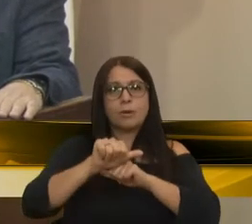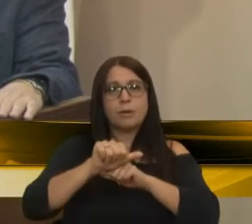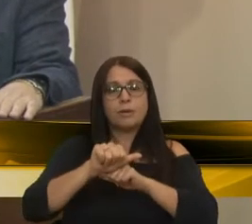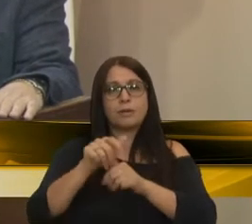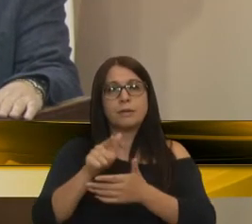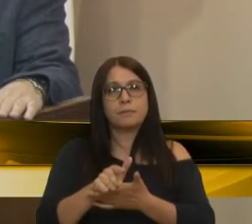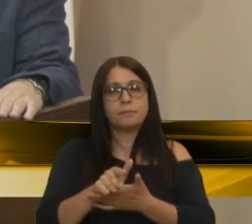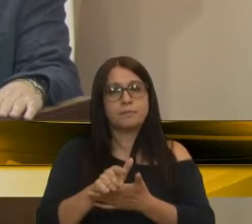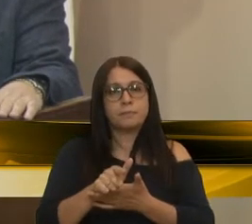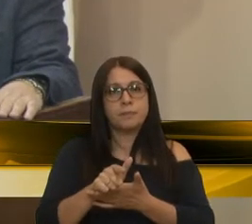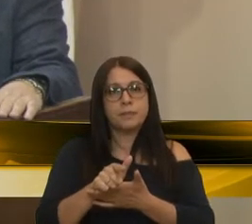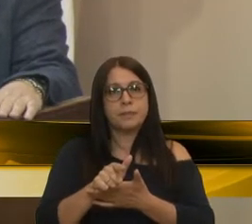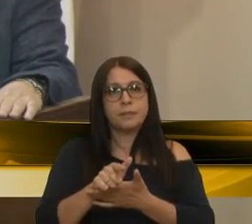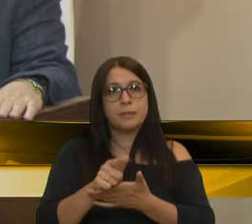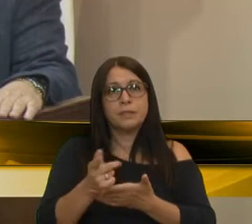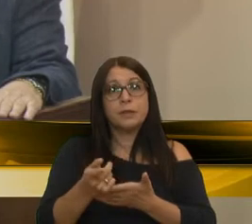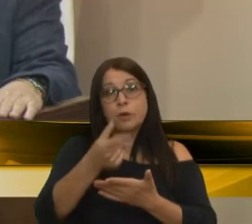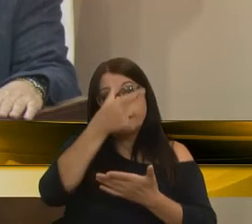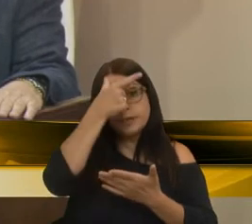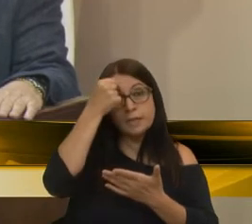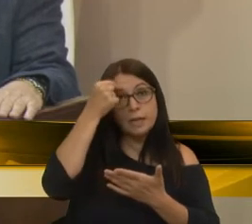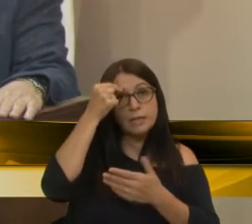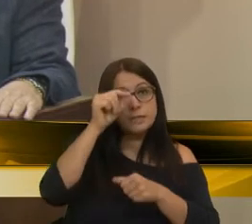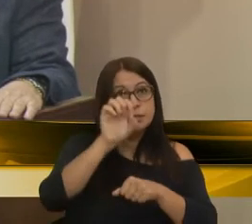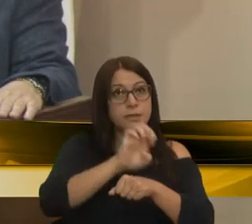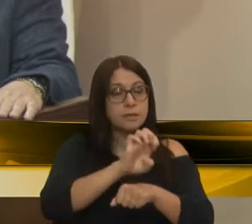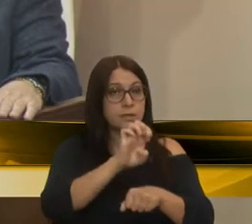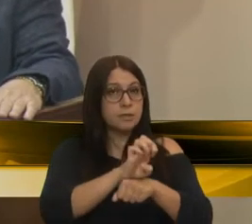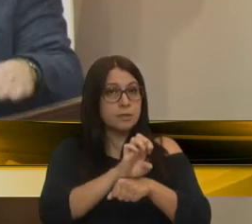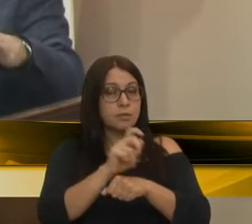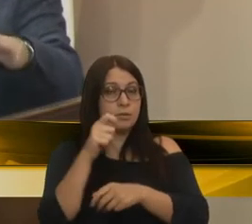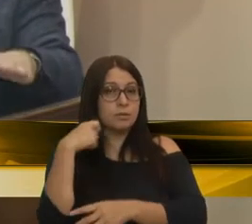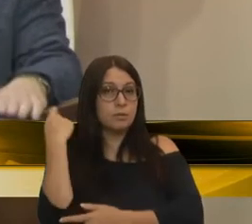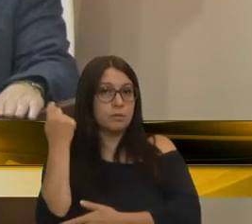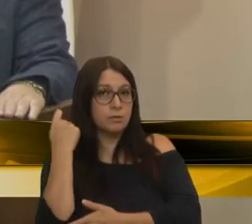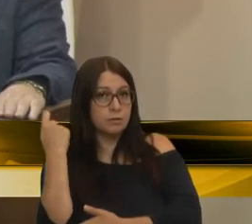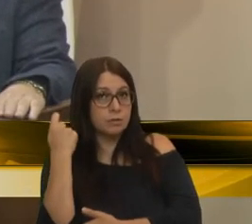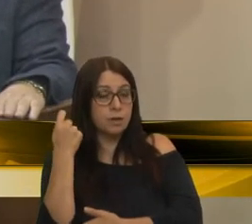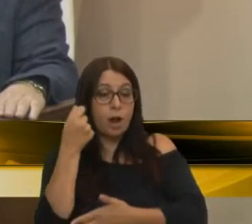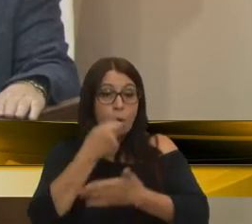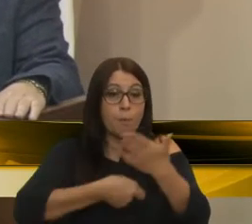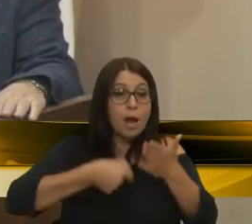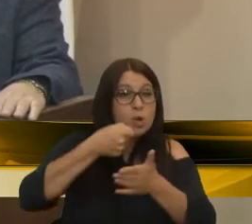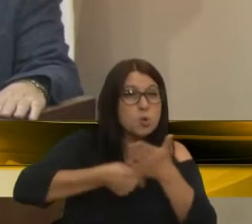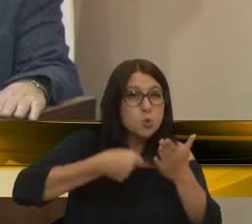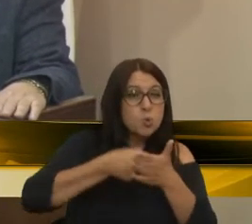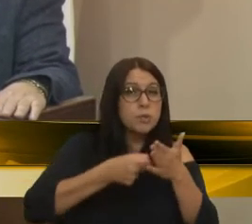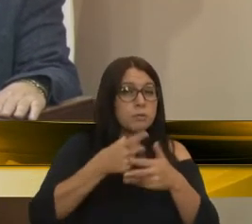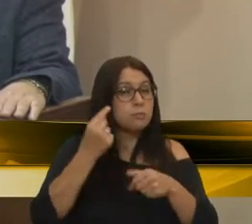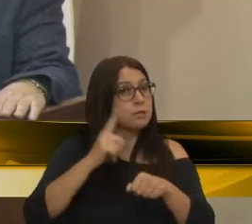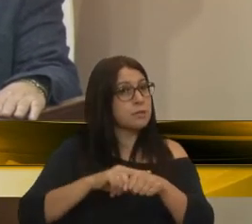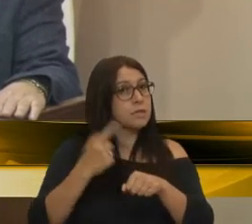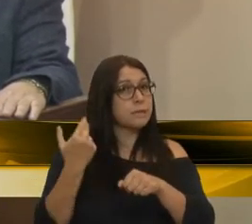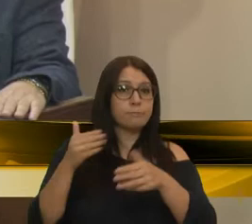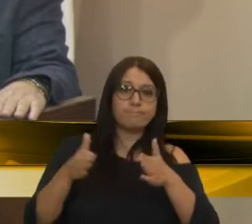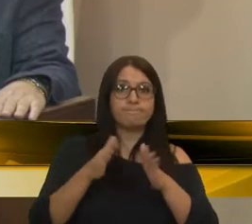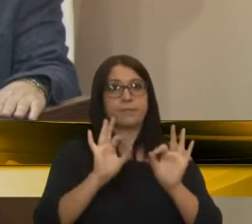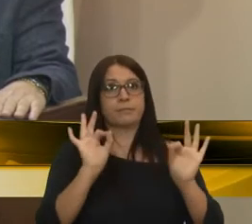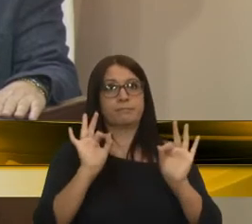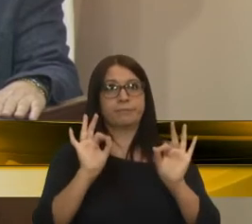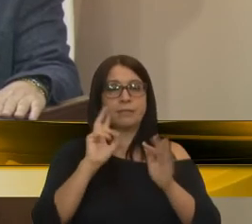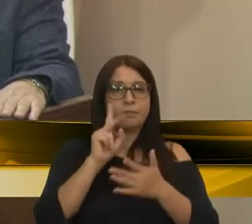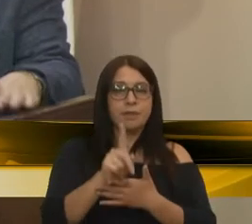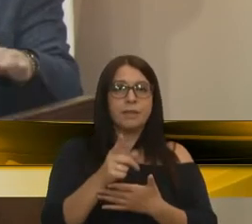unidade da Universidade Estadual do Rio do Rio Grande do Sul. É uma luta que já viemos há algum tempo encaminhando. Então, nesse